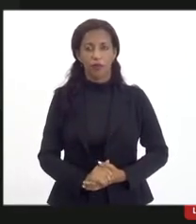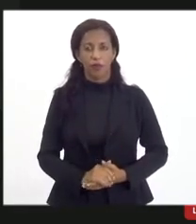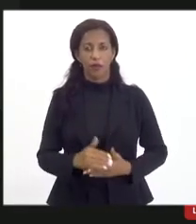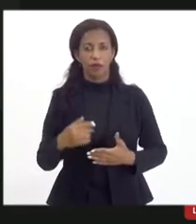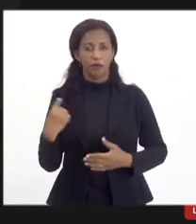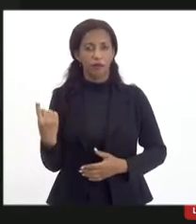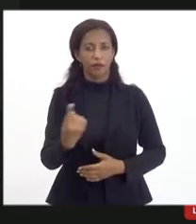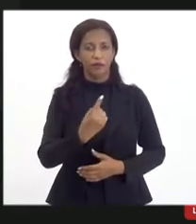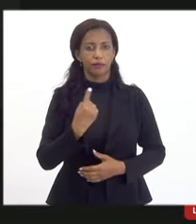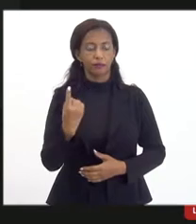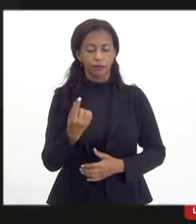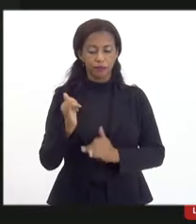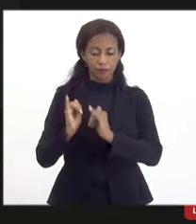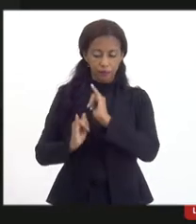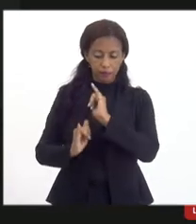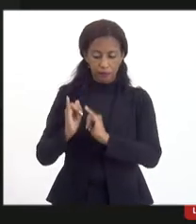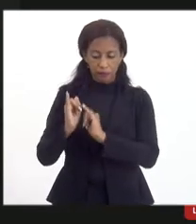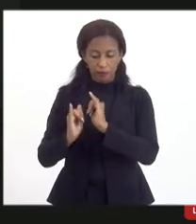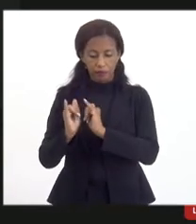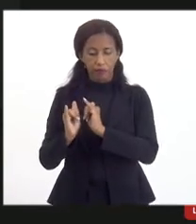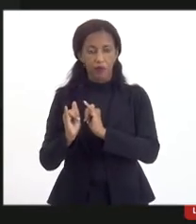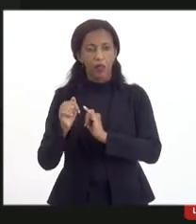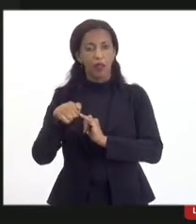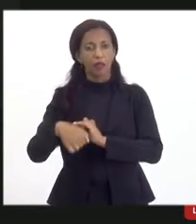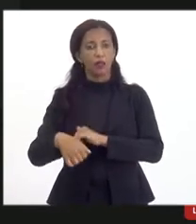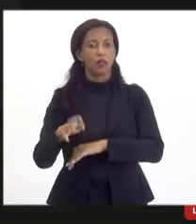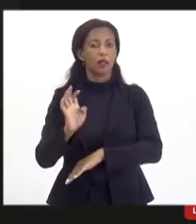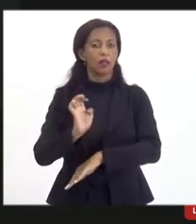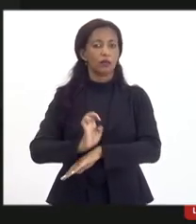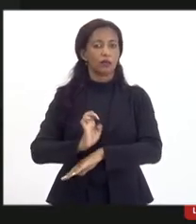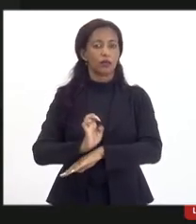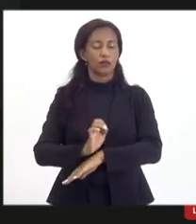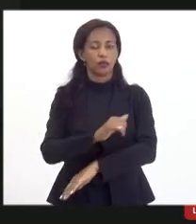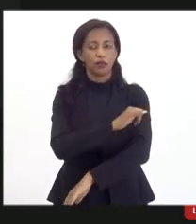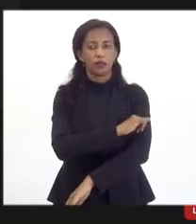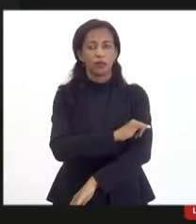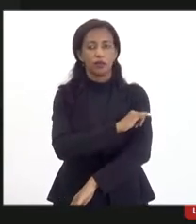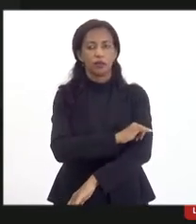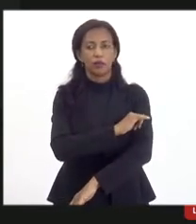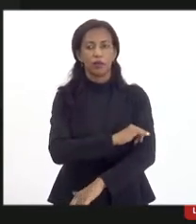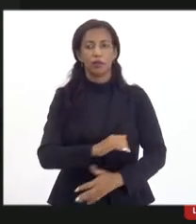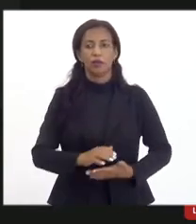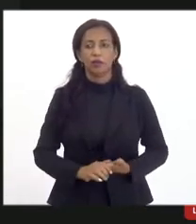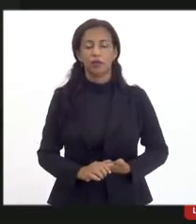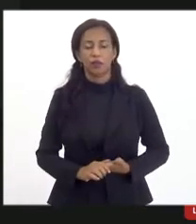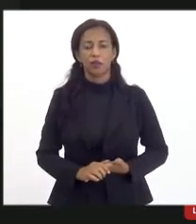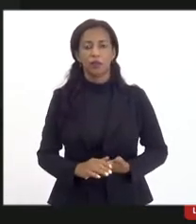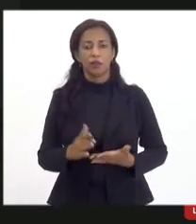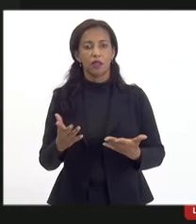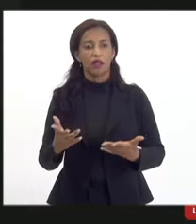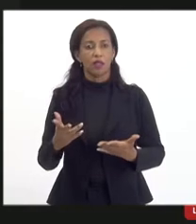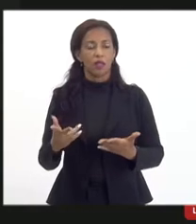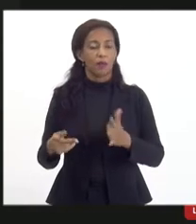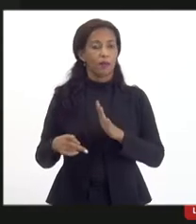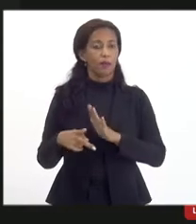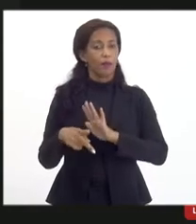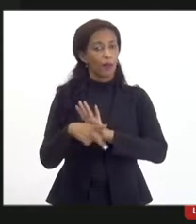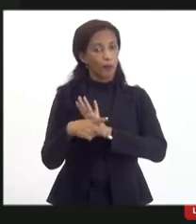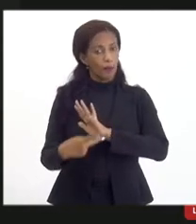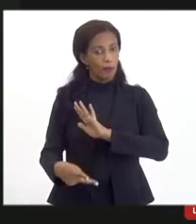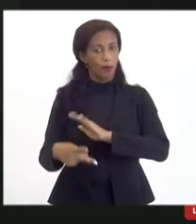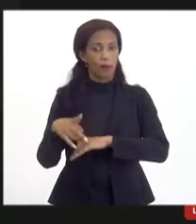a nossa indústria naval aqui no estado do Rio de Janeiro, que é para o estado do Rio,